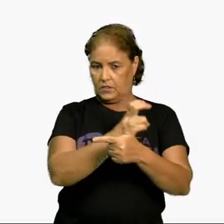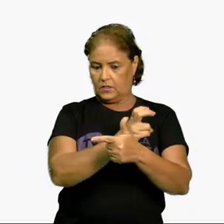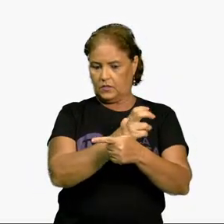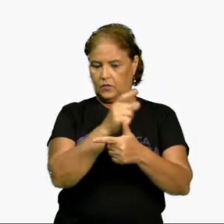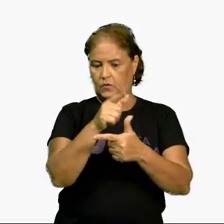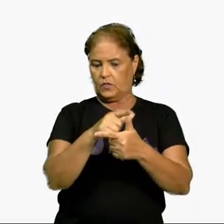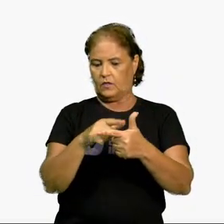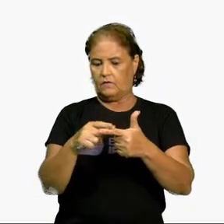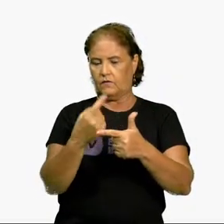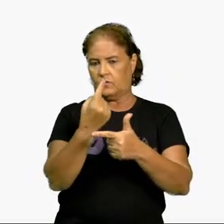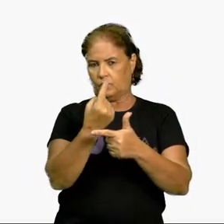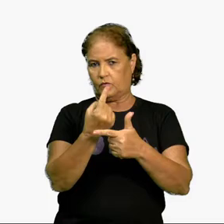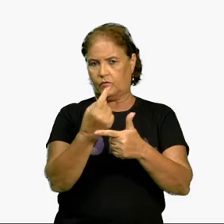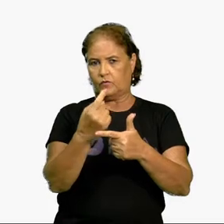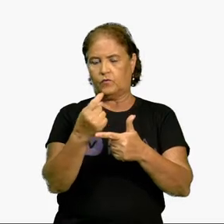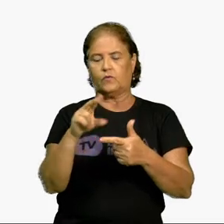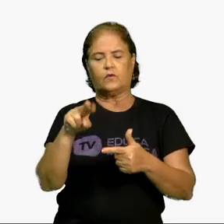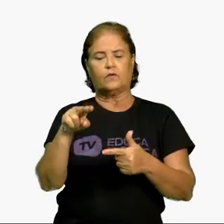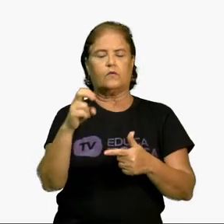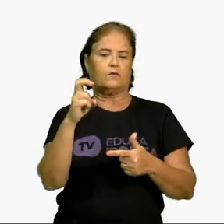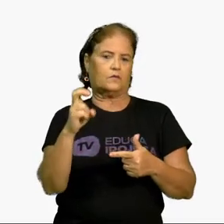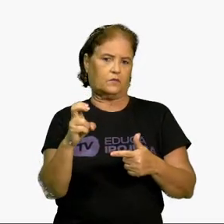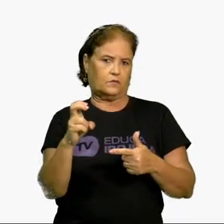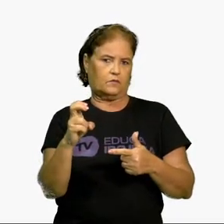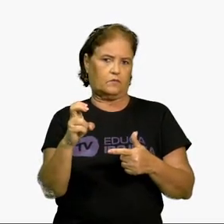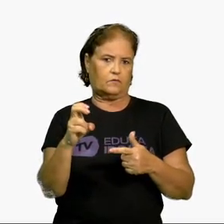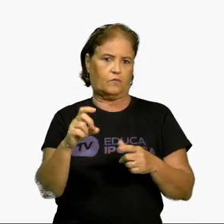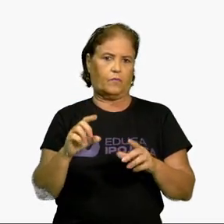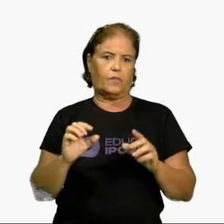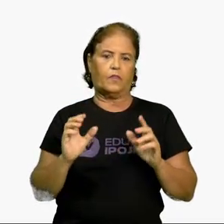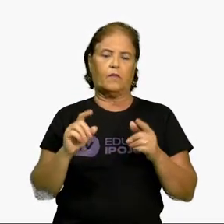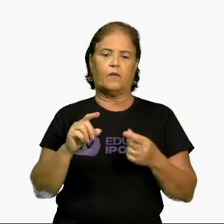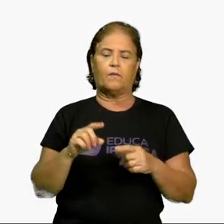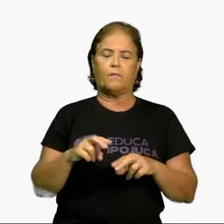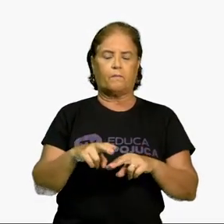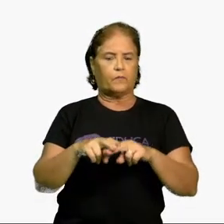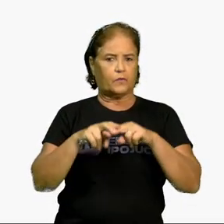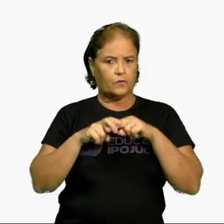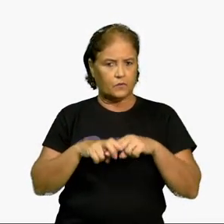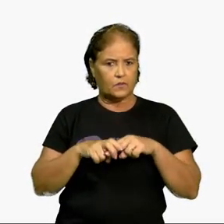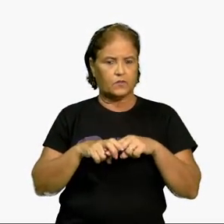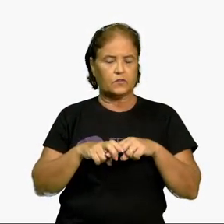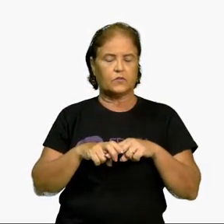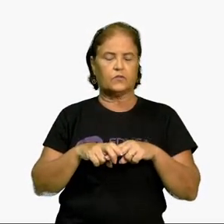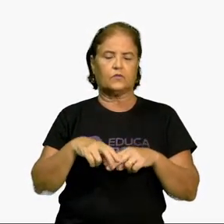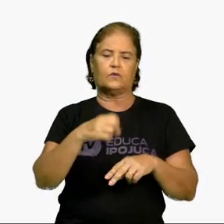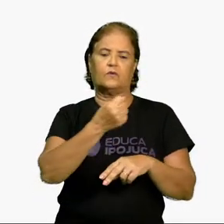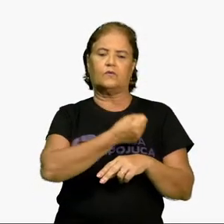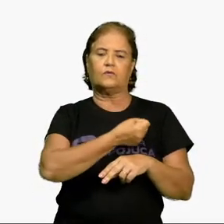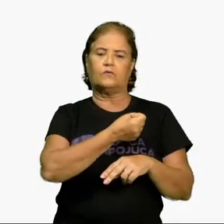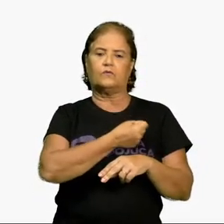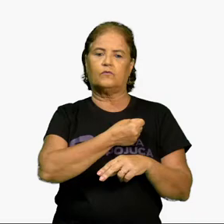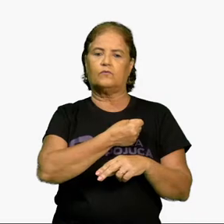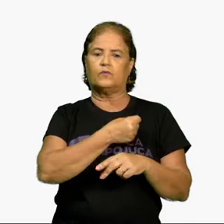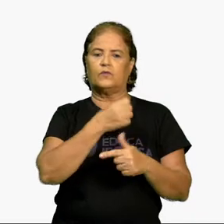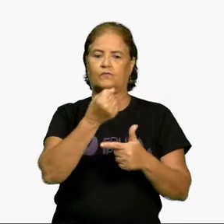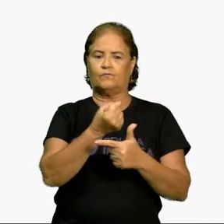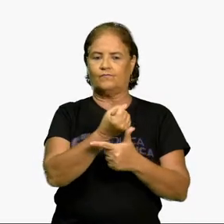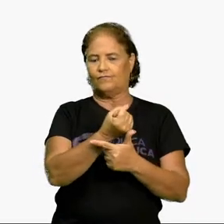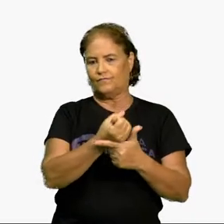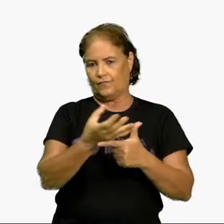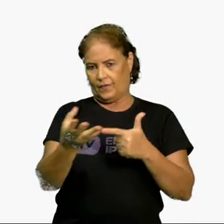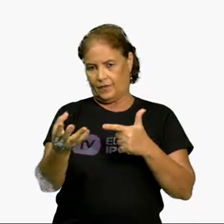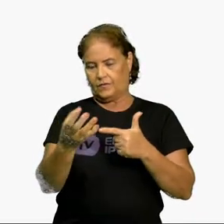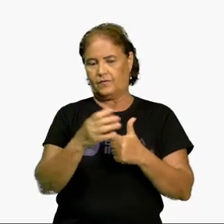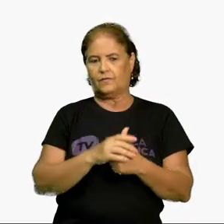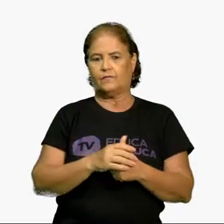na forma de uma fração. Logo, é um número racional. Outro exemplo, um nono. Um nono agora